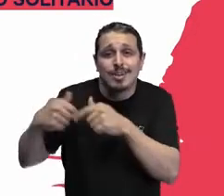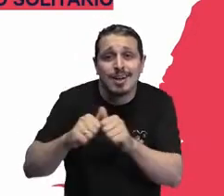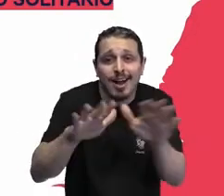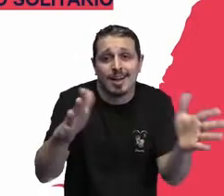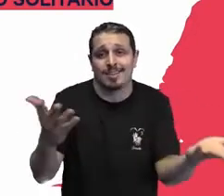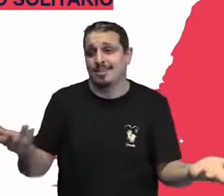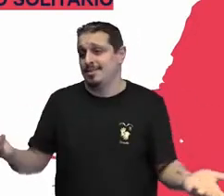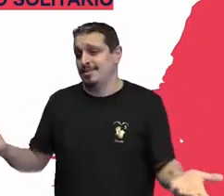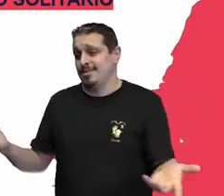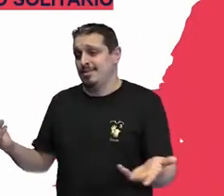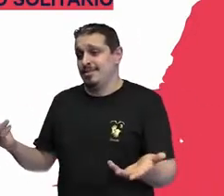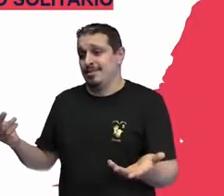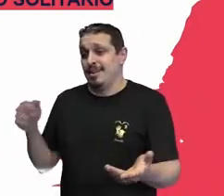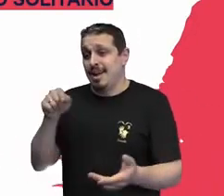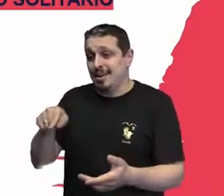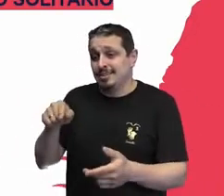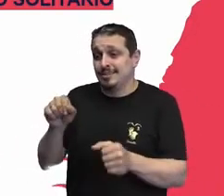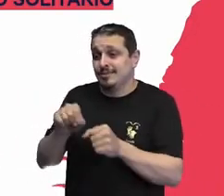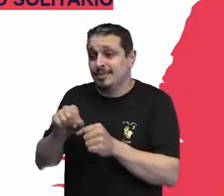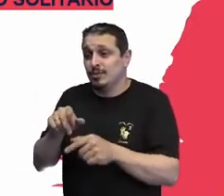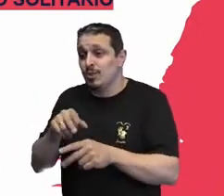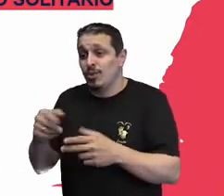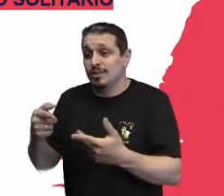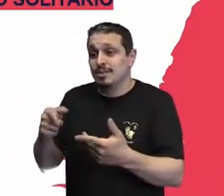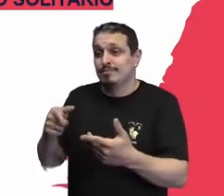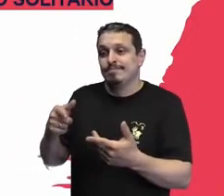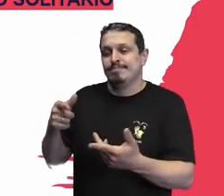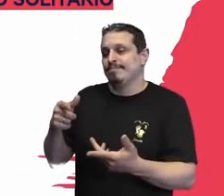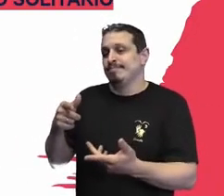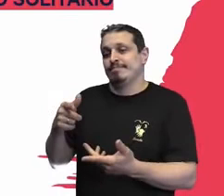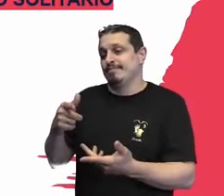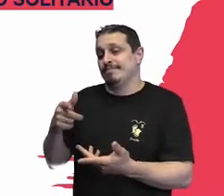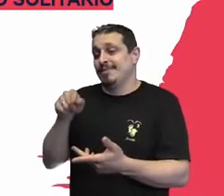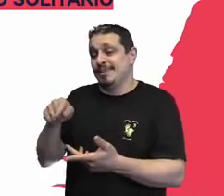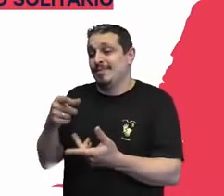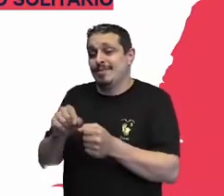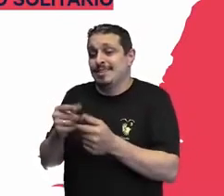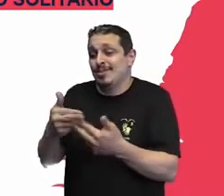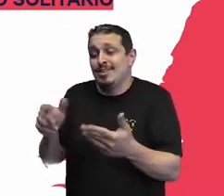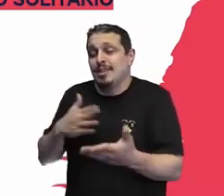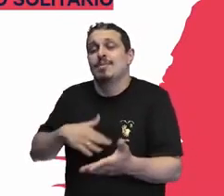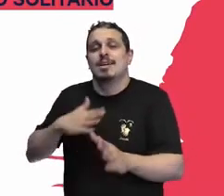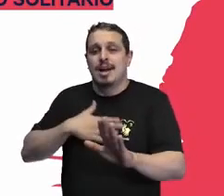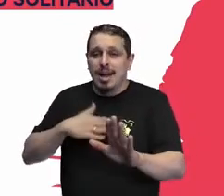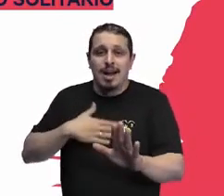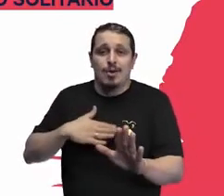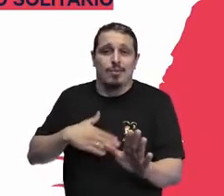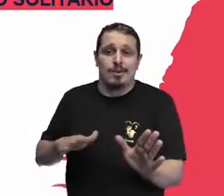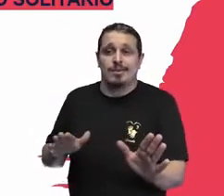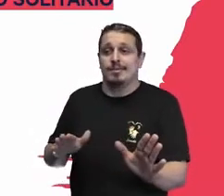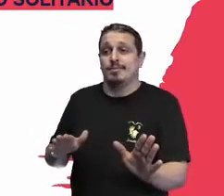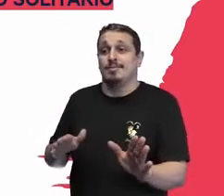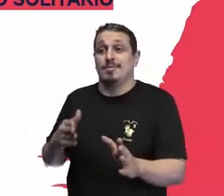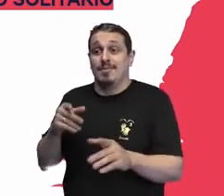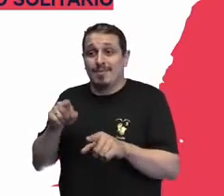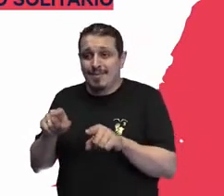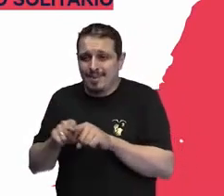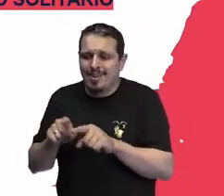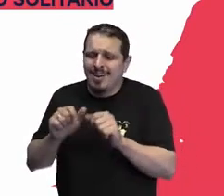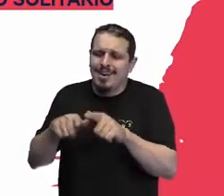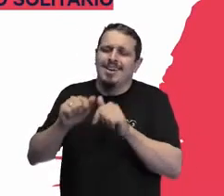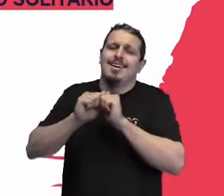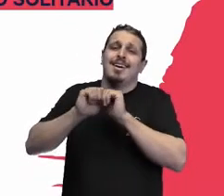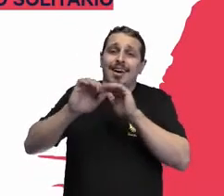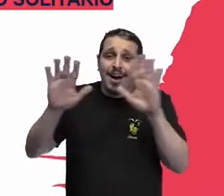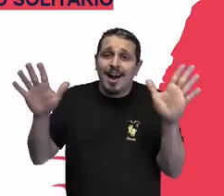muitos irmãos que falam, não, deixa comigo, fica tranquilo. Claro que deixa com vocês, porque irmão é irmão para a vida toda.